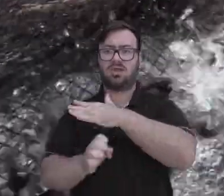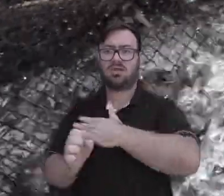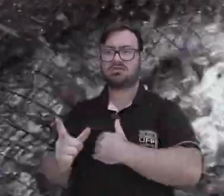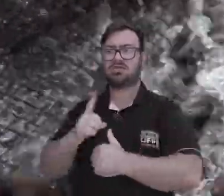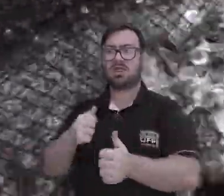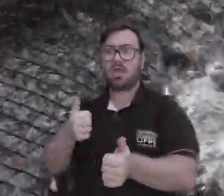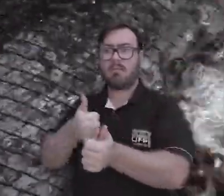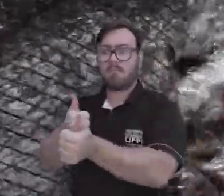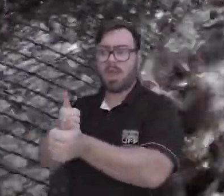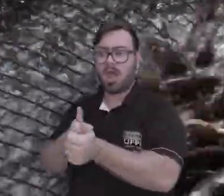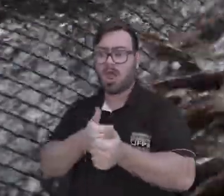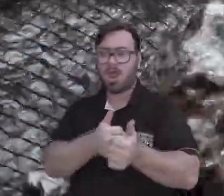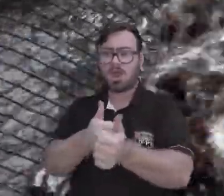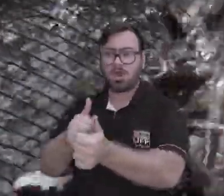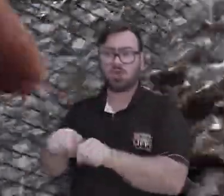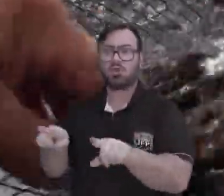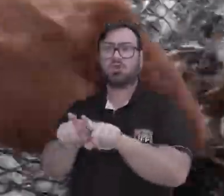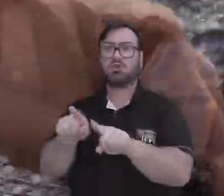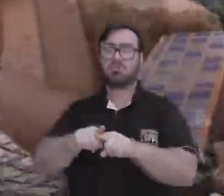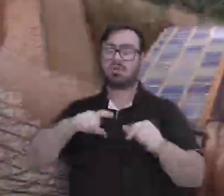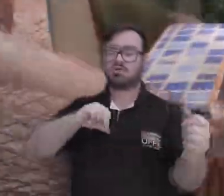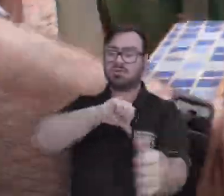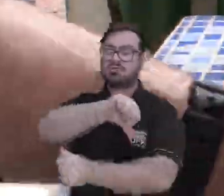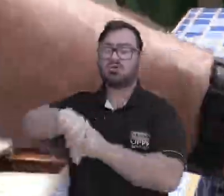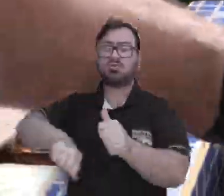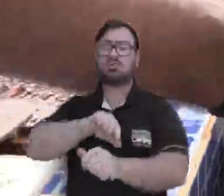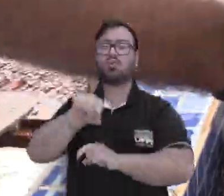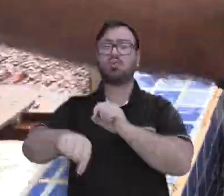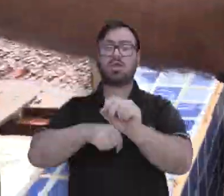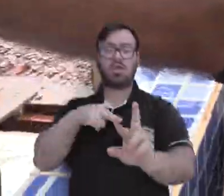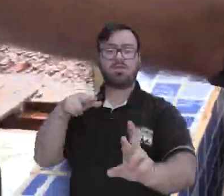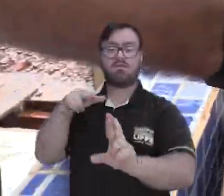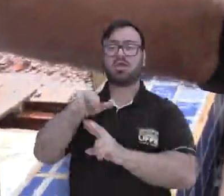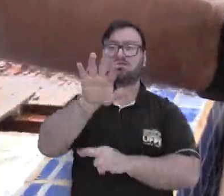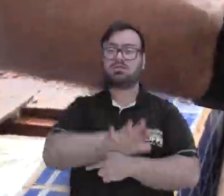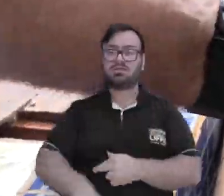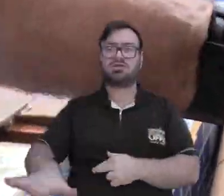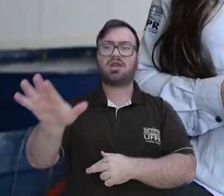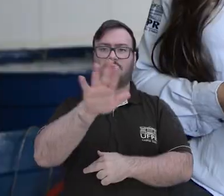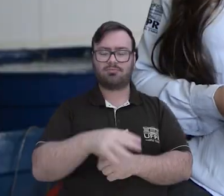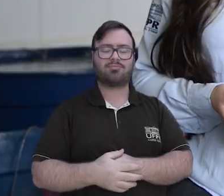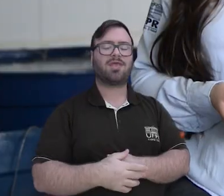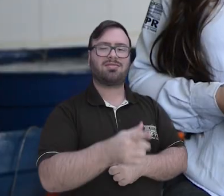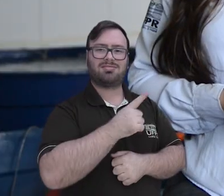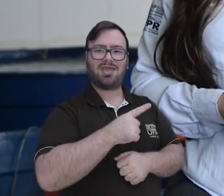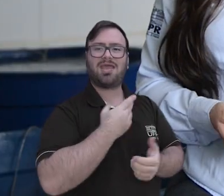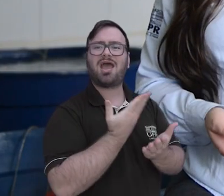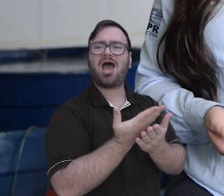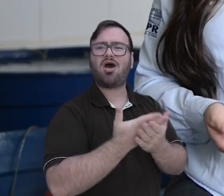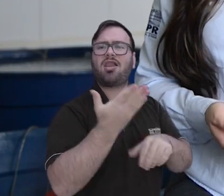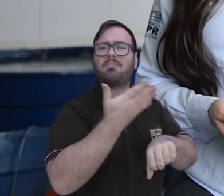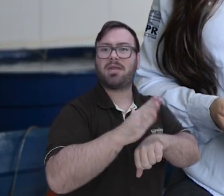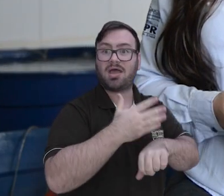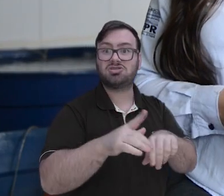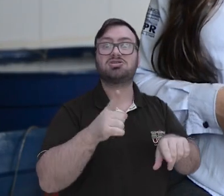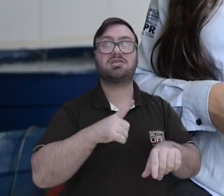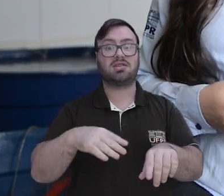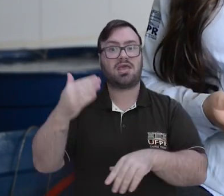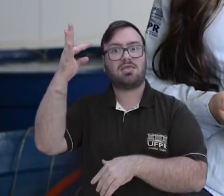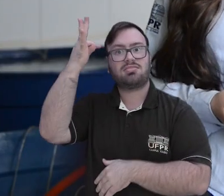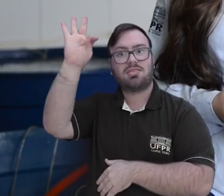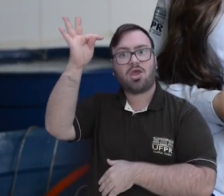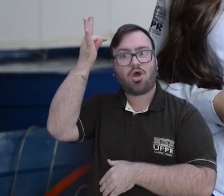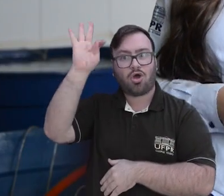localizadas, cooperativas, tornando-se referência nacional. Ele tem bastante aula prática, ele tem bastante aula teórica.